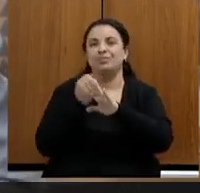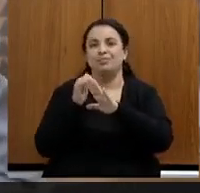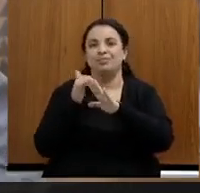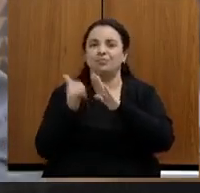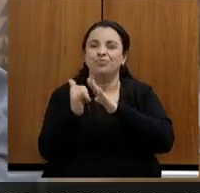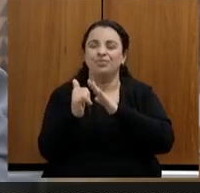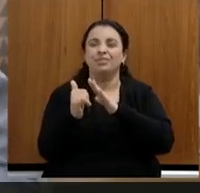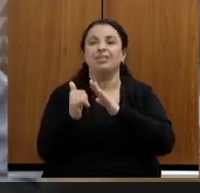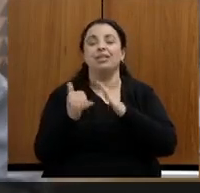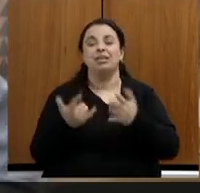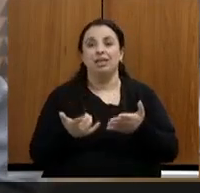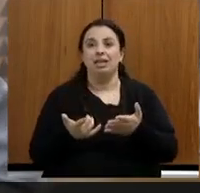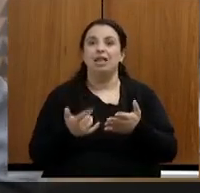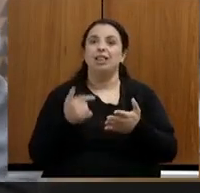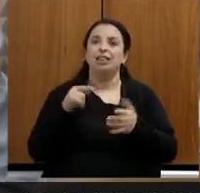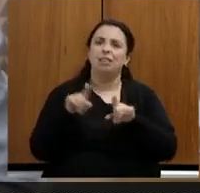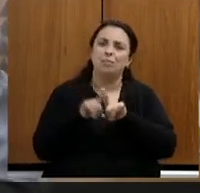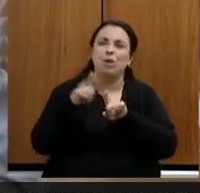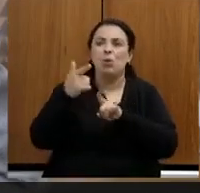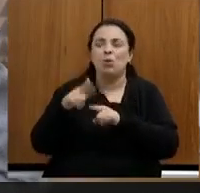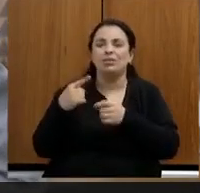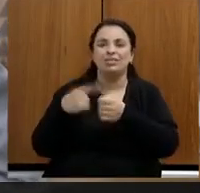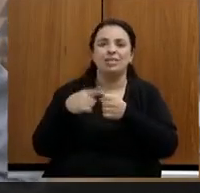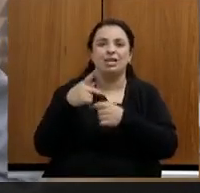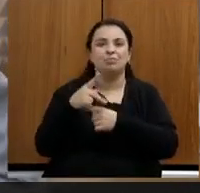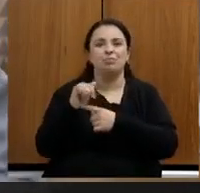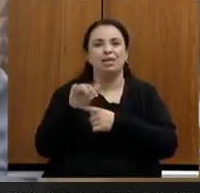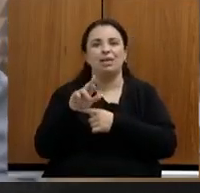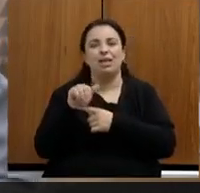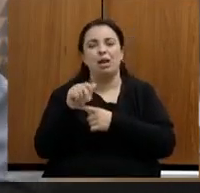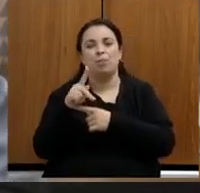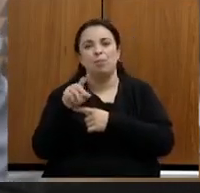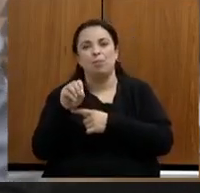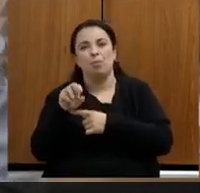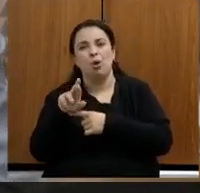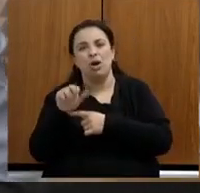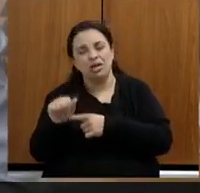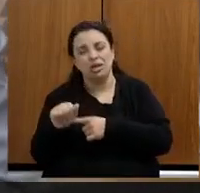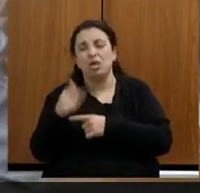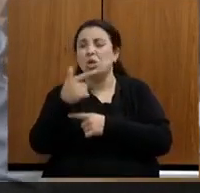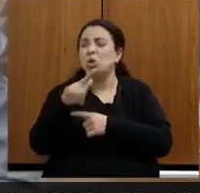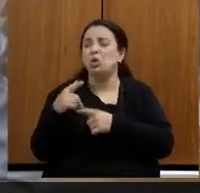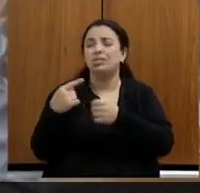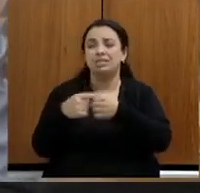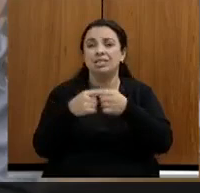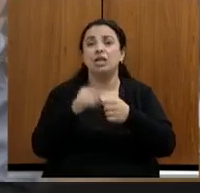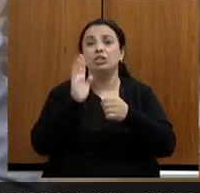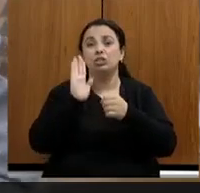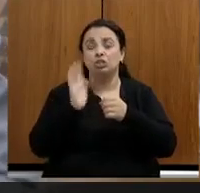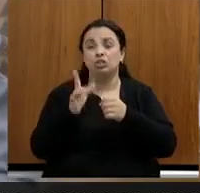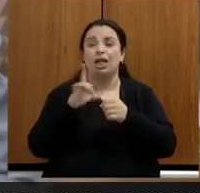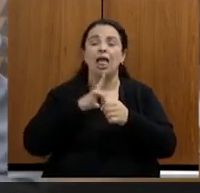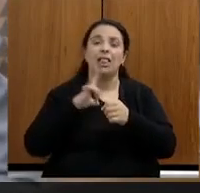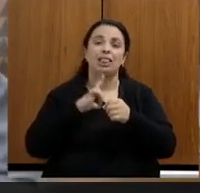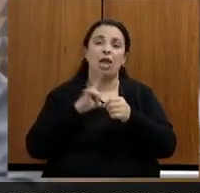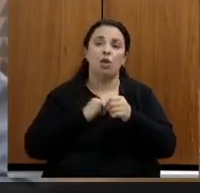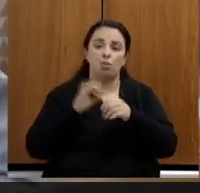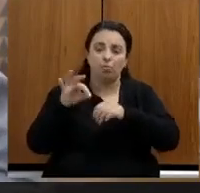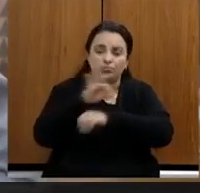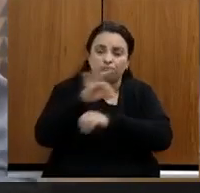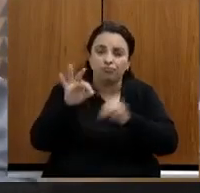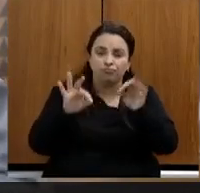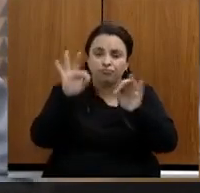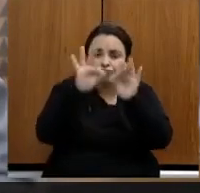Pirapora e todas as cidades hoje do Norte de Minas já tem uma planta de GD e